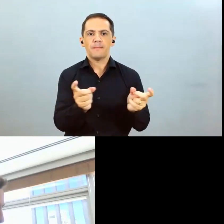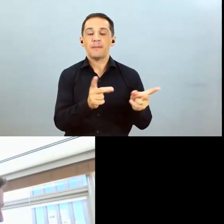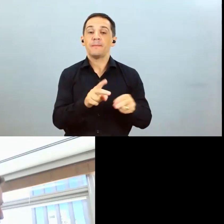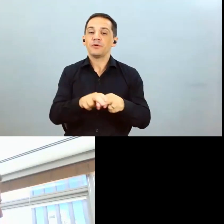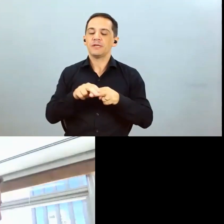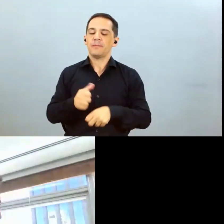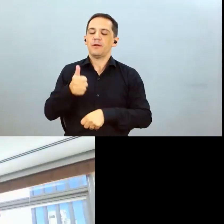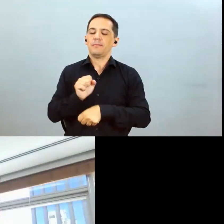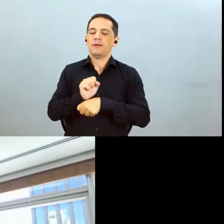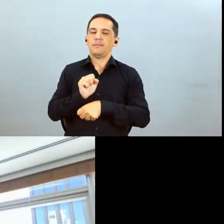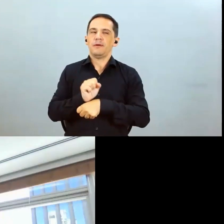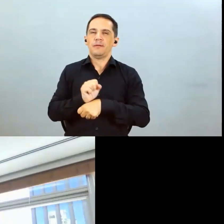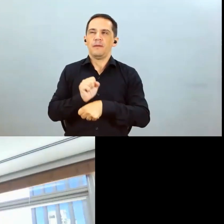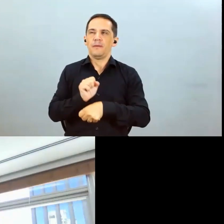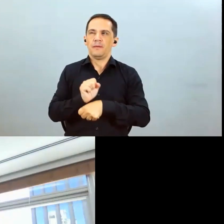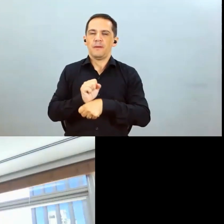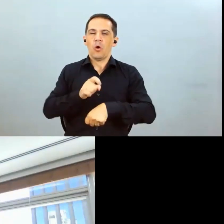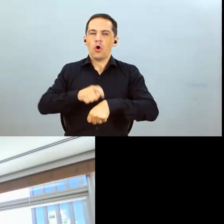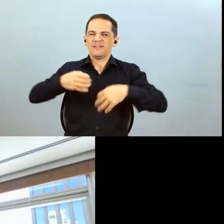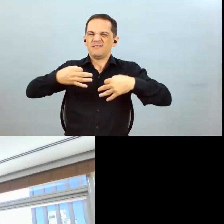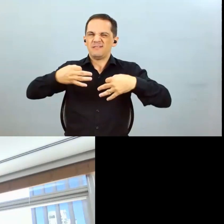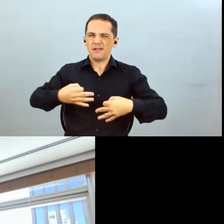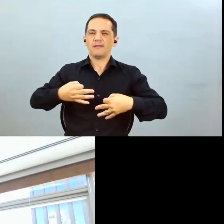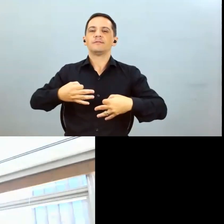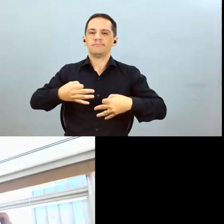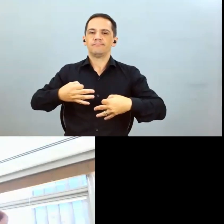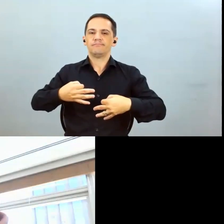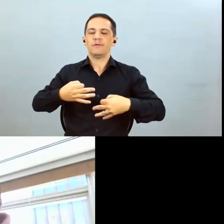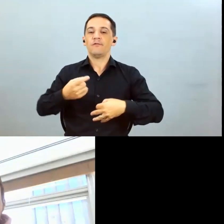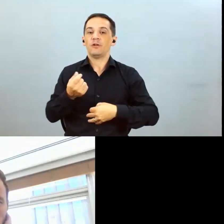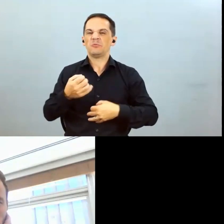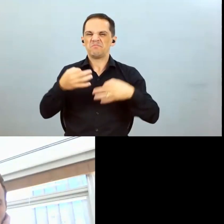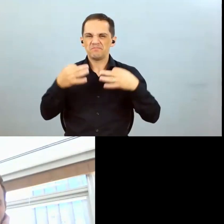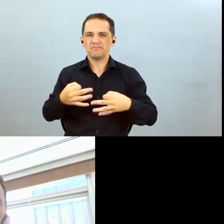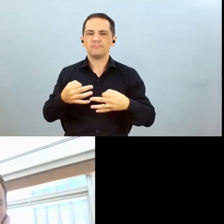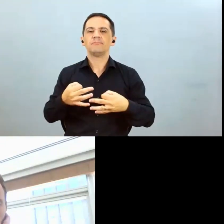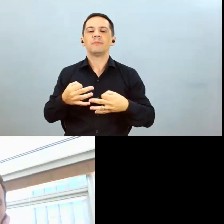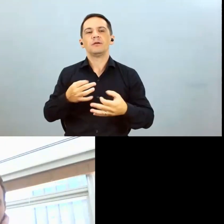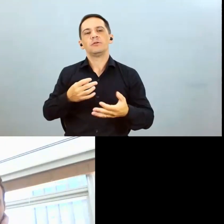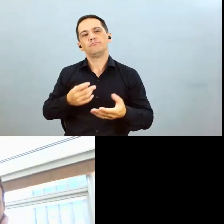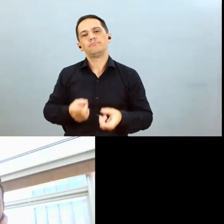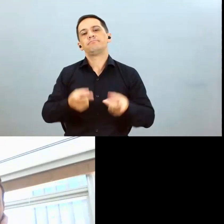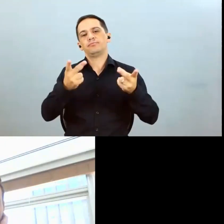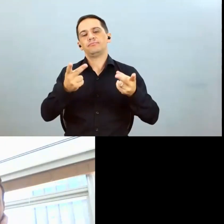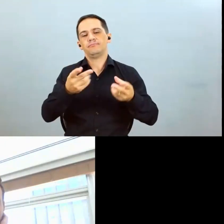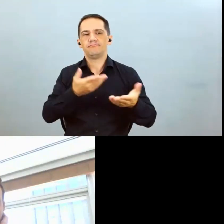esse melhor momento de pegar um preço melhor e uma relação de troca melhor.